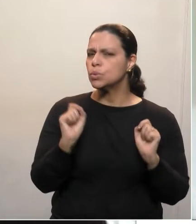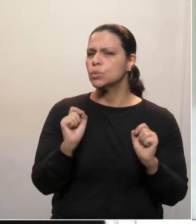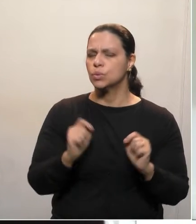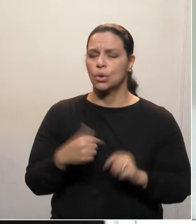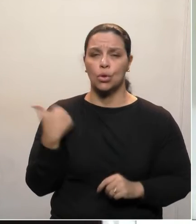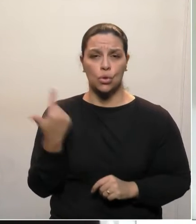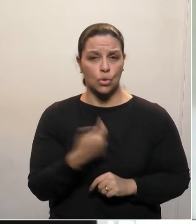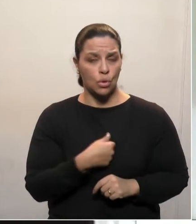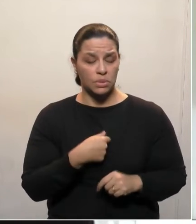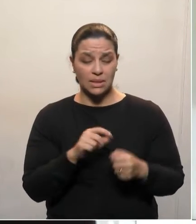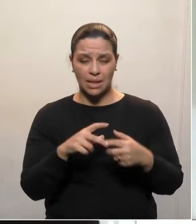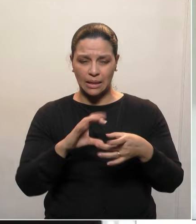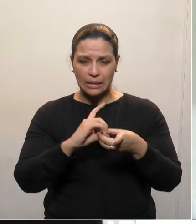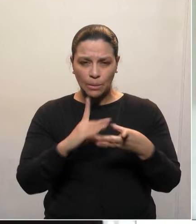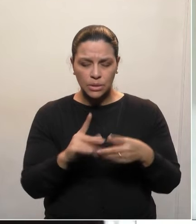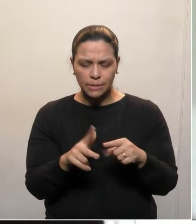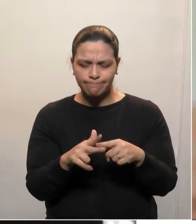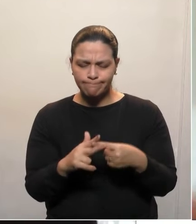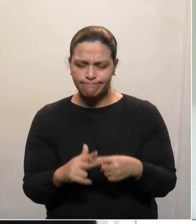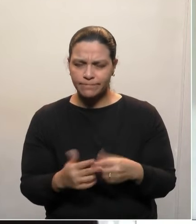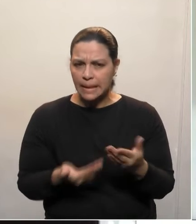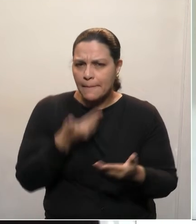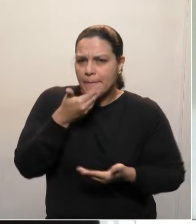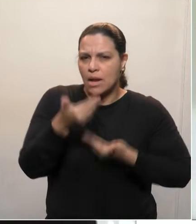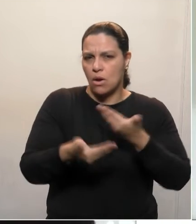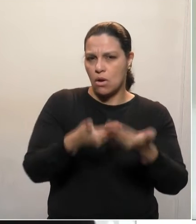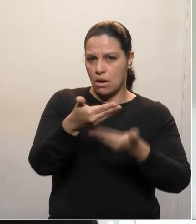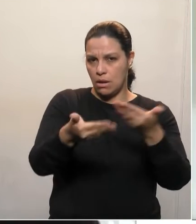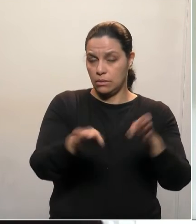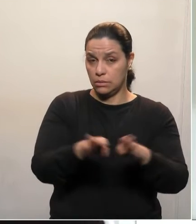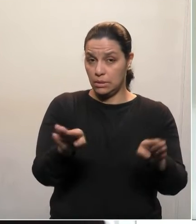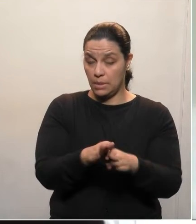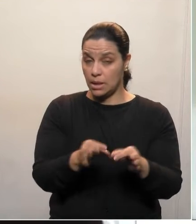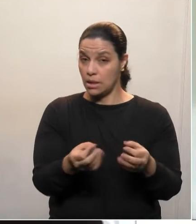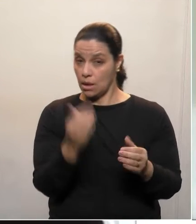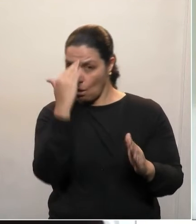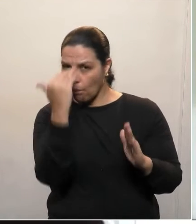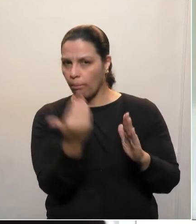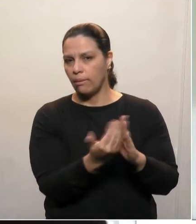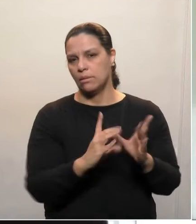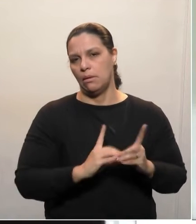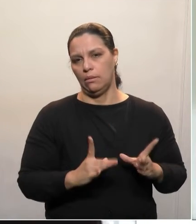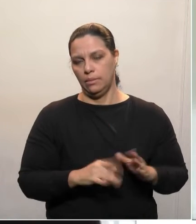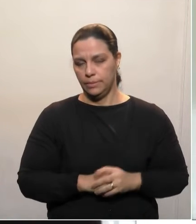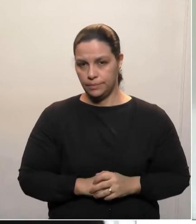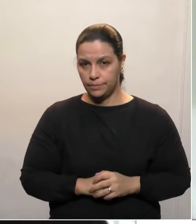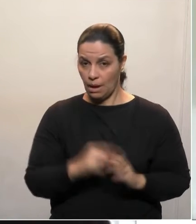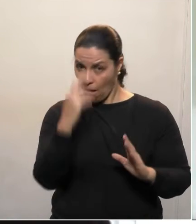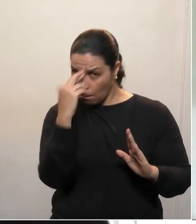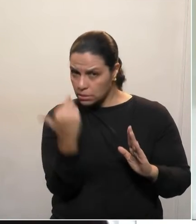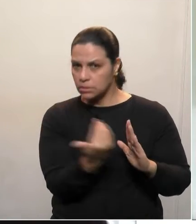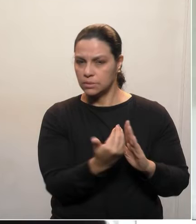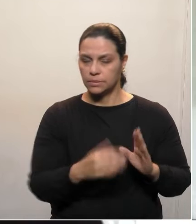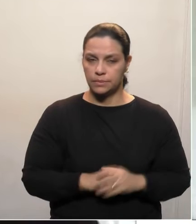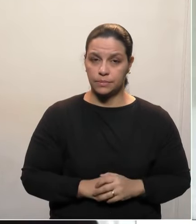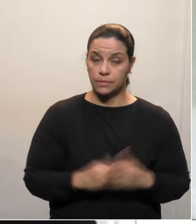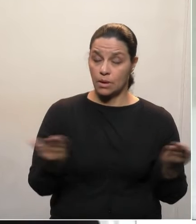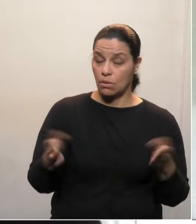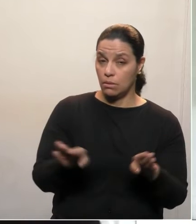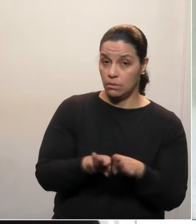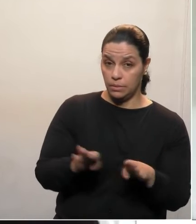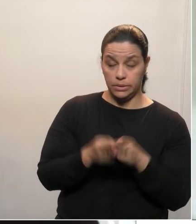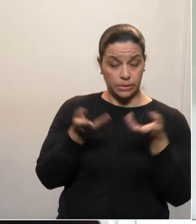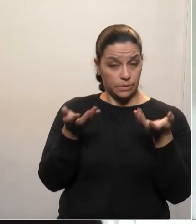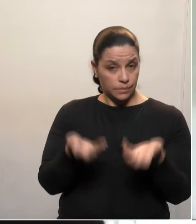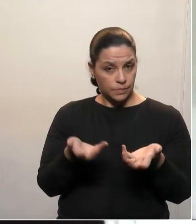aperfeiçoada e exercida na sua plenitude. Quero também, seu presidente, aqui,